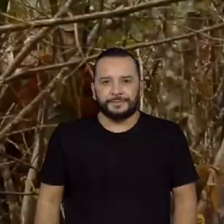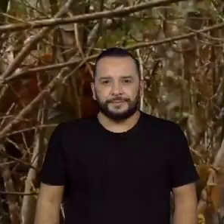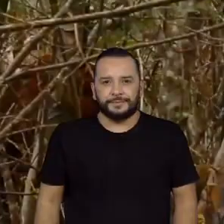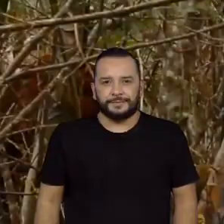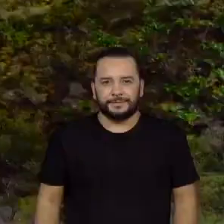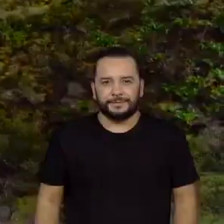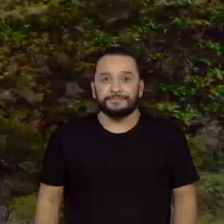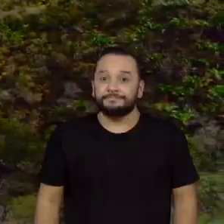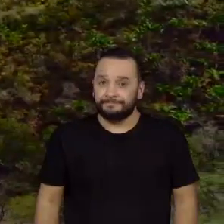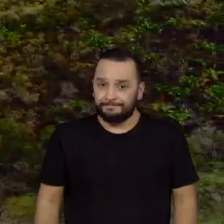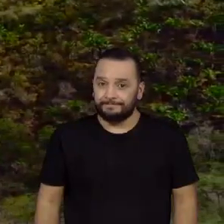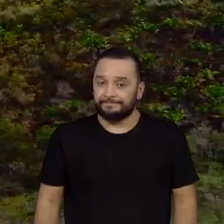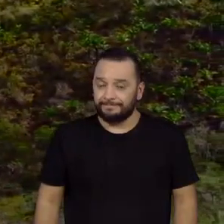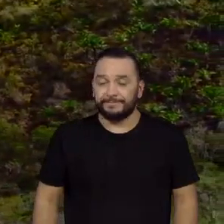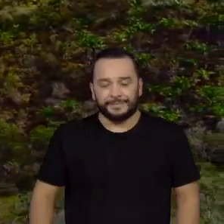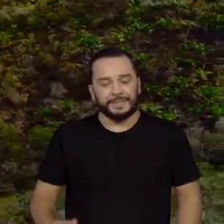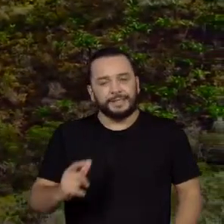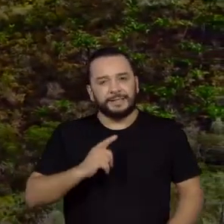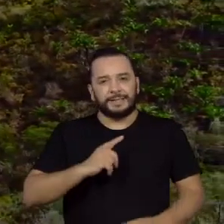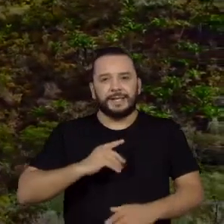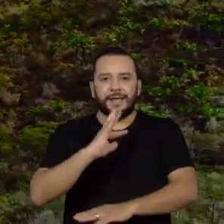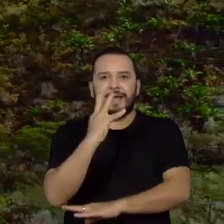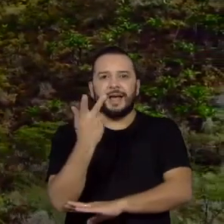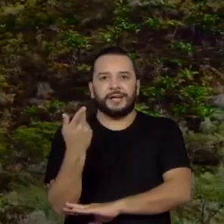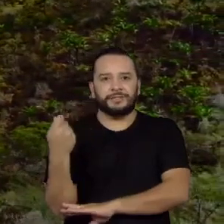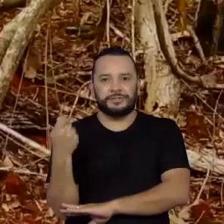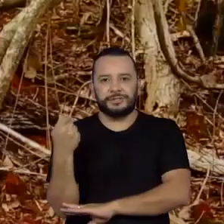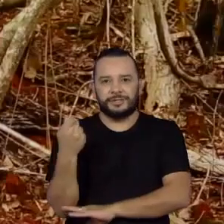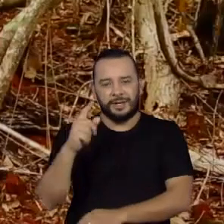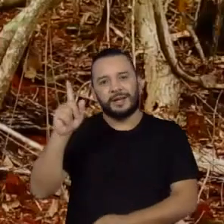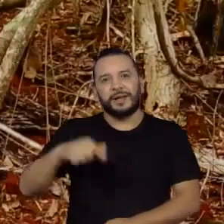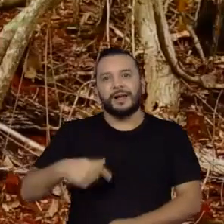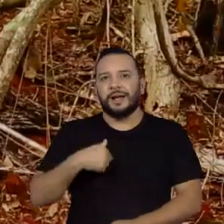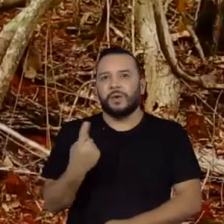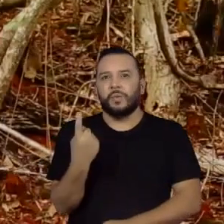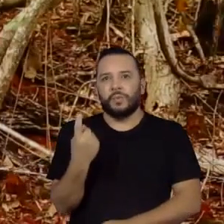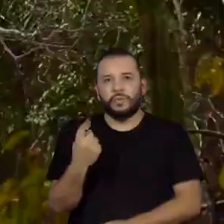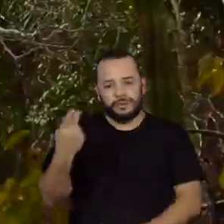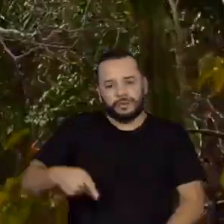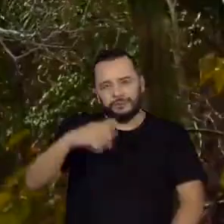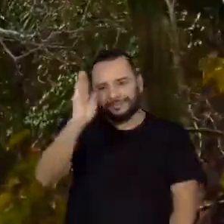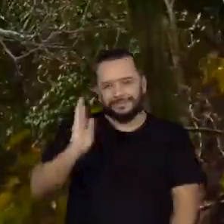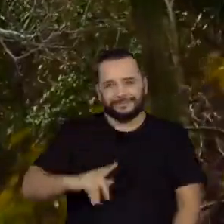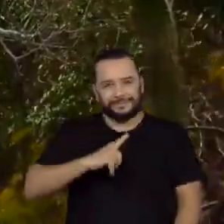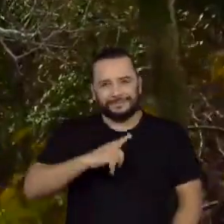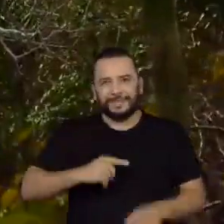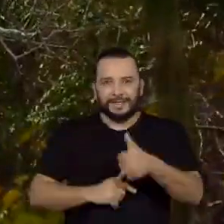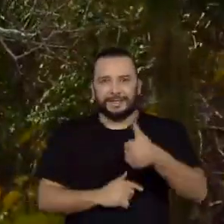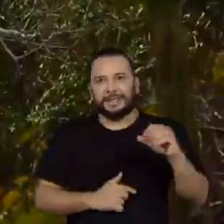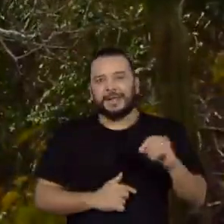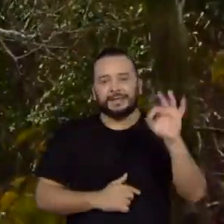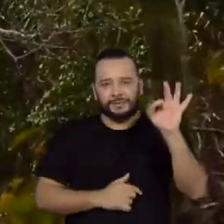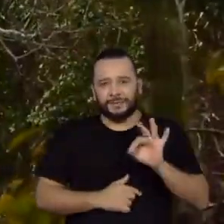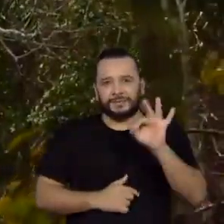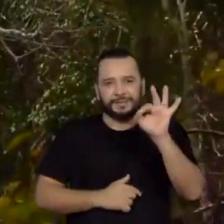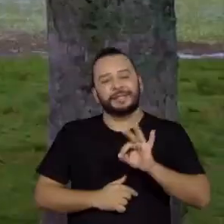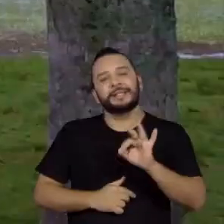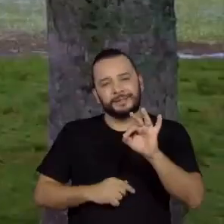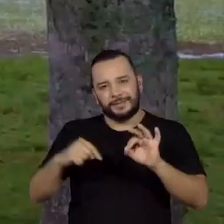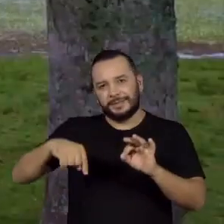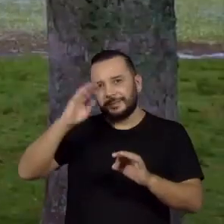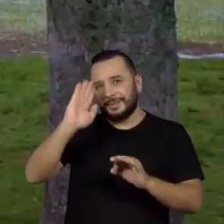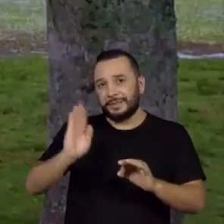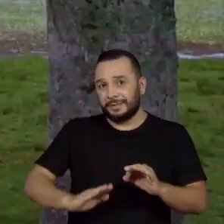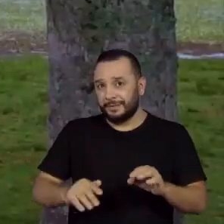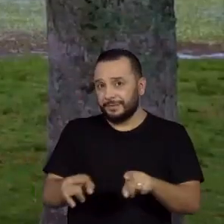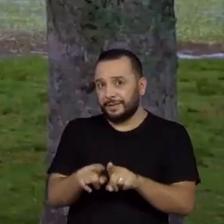A Caatinga é o único bioma exclusivamente brasileiro. Tem 10% das plantas do país. O